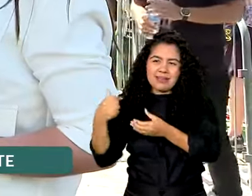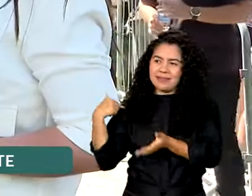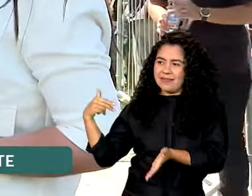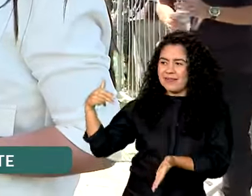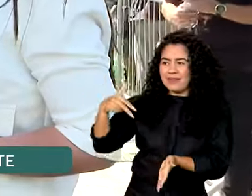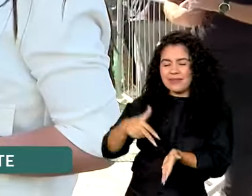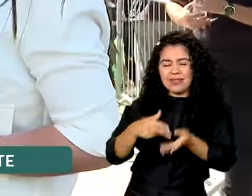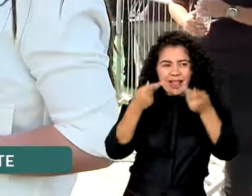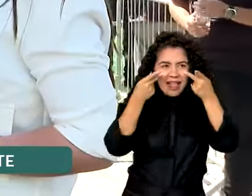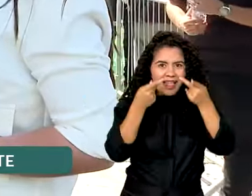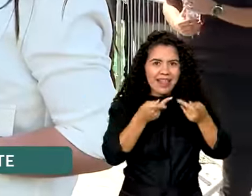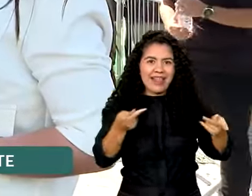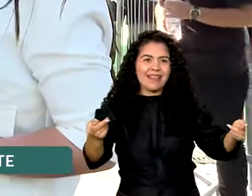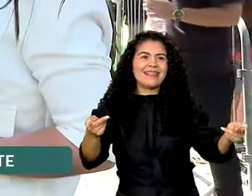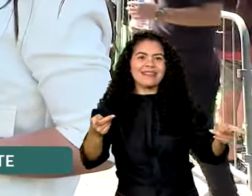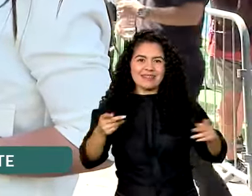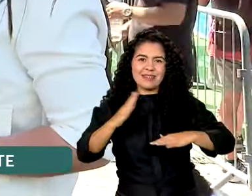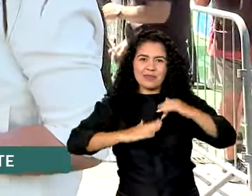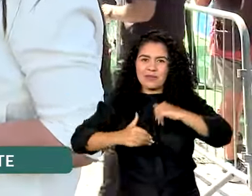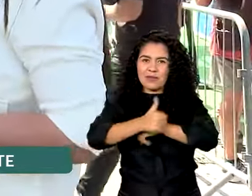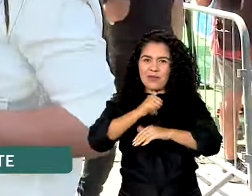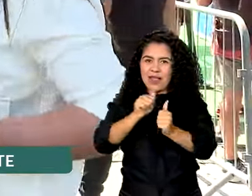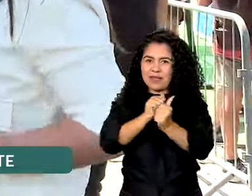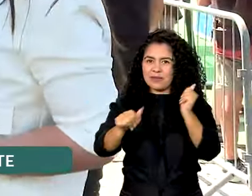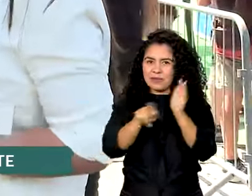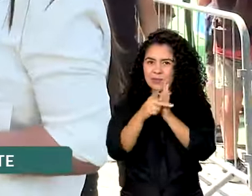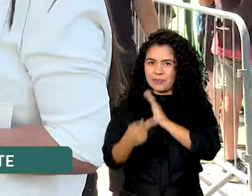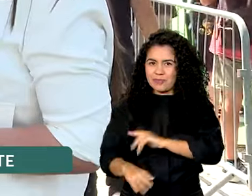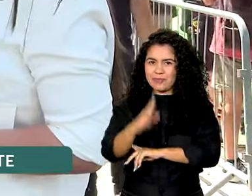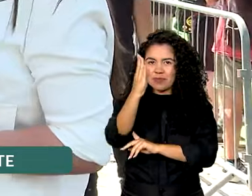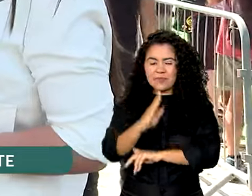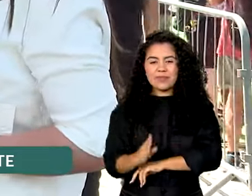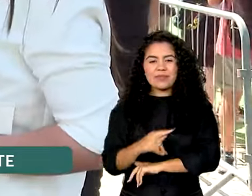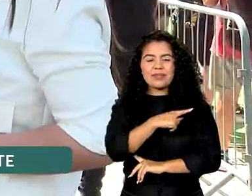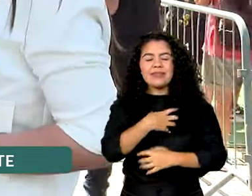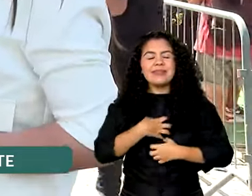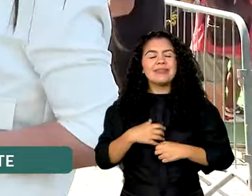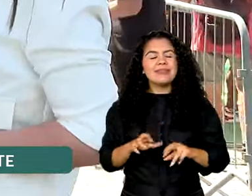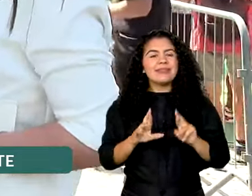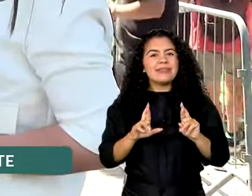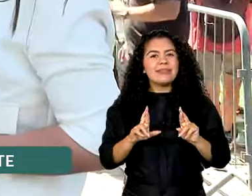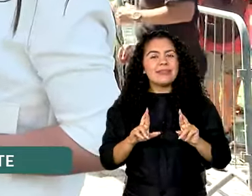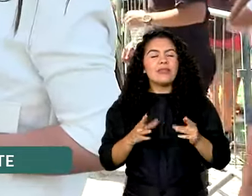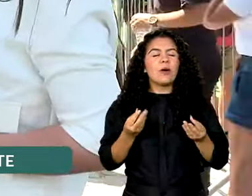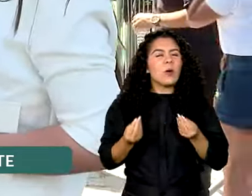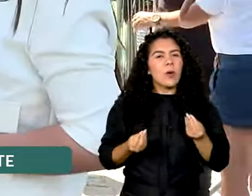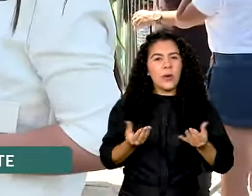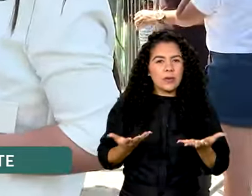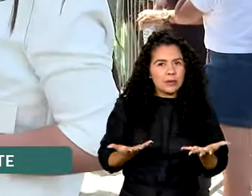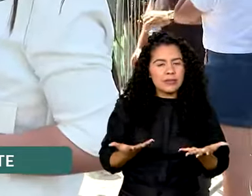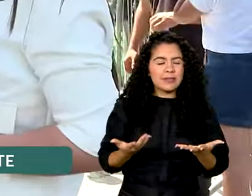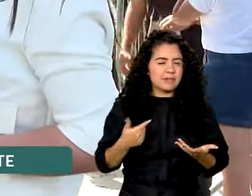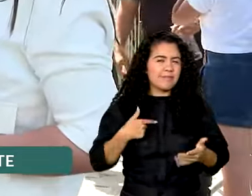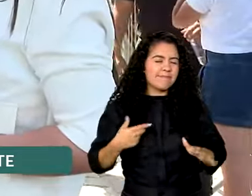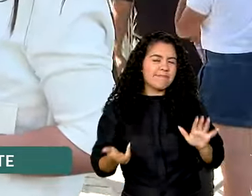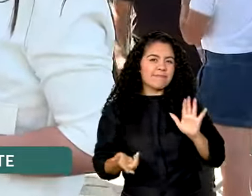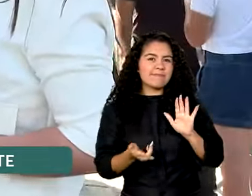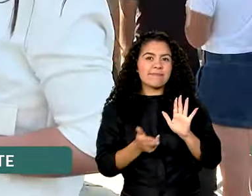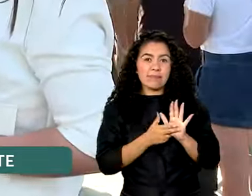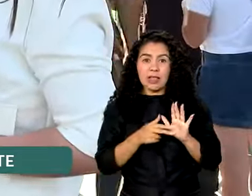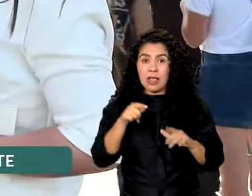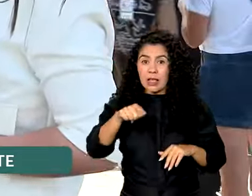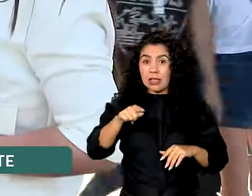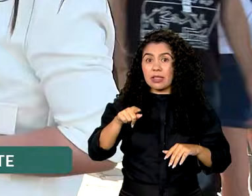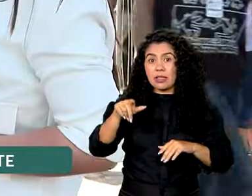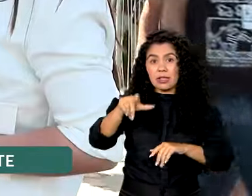prestigiar os nossos atletas brasileiros. Como é que está a sua expectativa dessa vez? Dessa vez, eu confesso que o nível